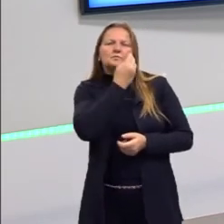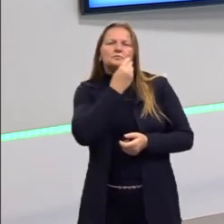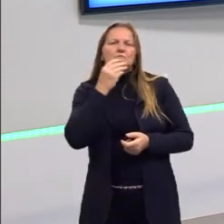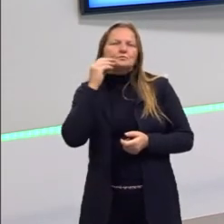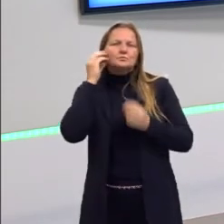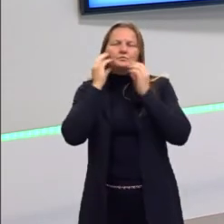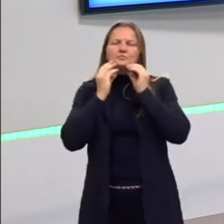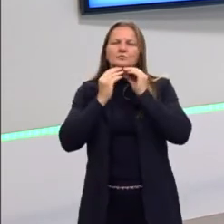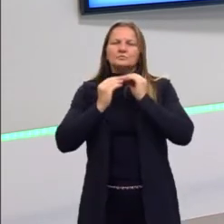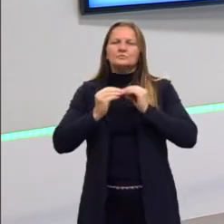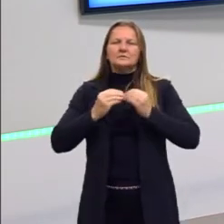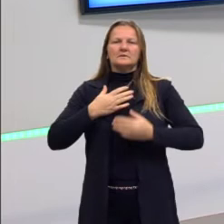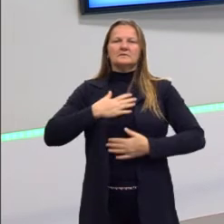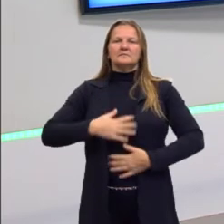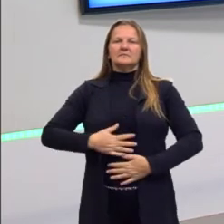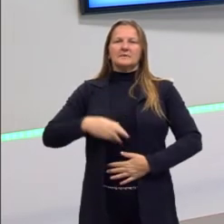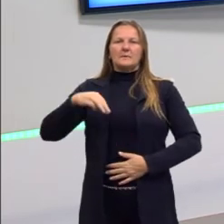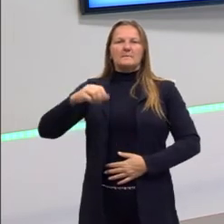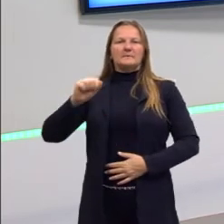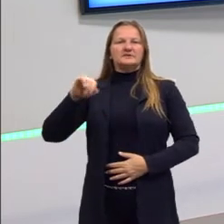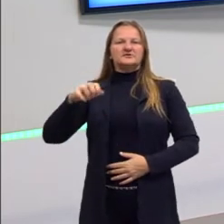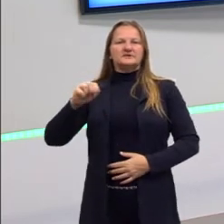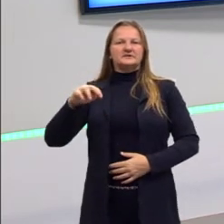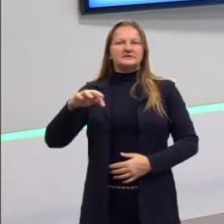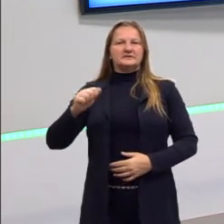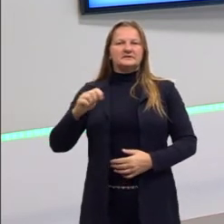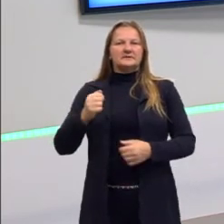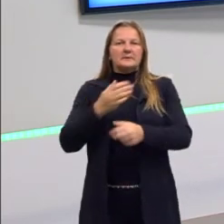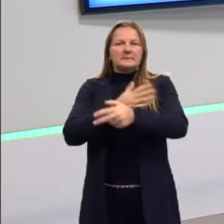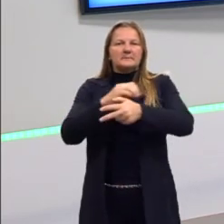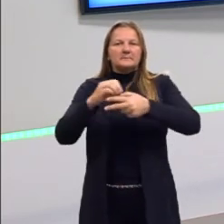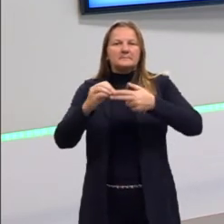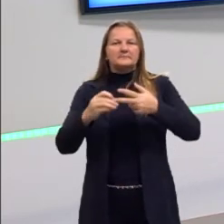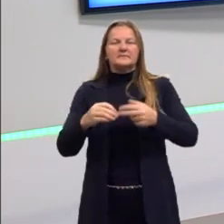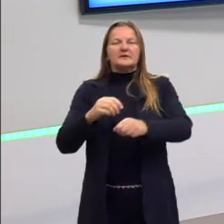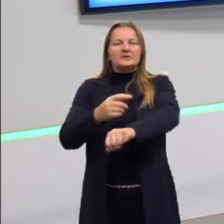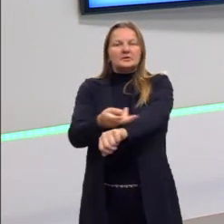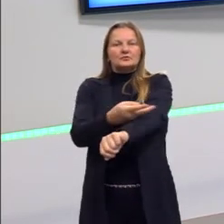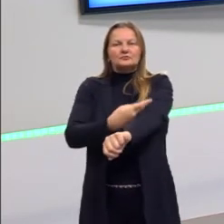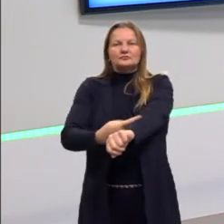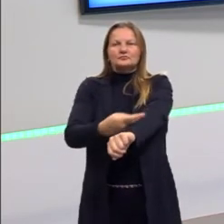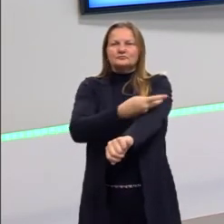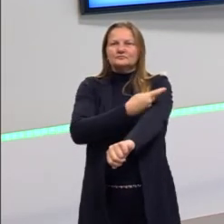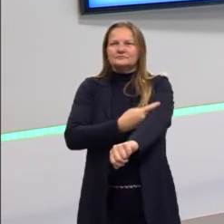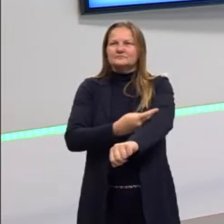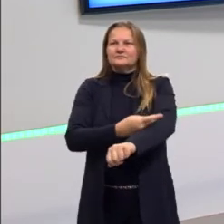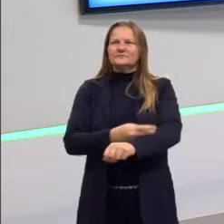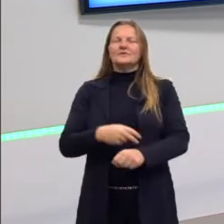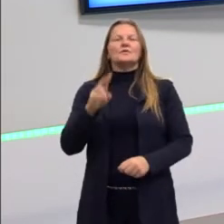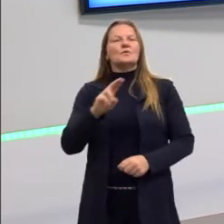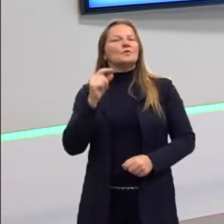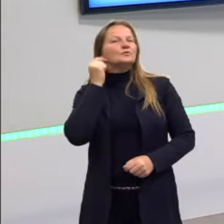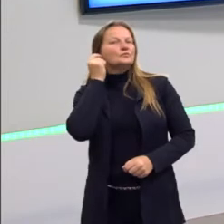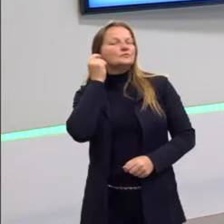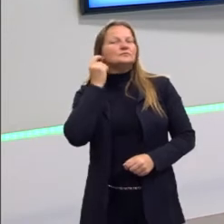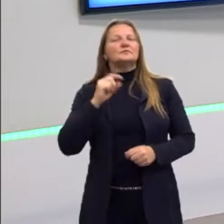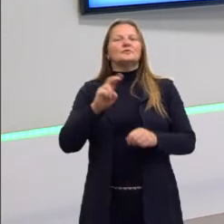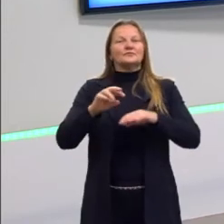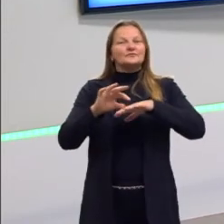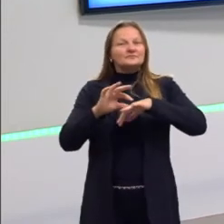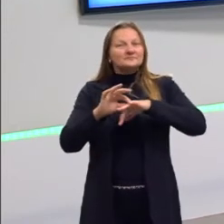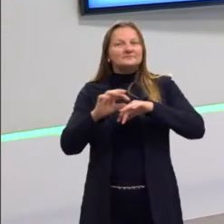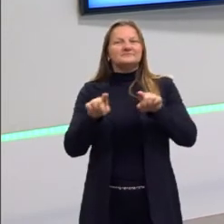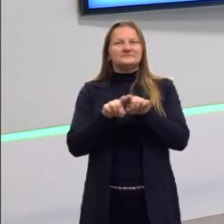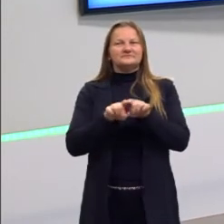comprida, estou com a camiseta magenta do Pré-ENEM, tenho tatuagens nos braços, uso brinco e uso anéis também.